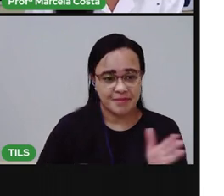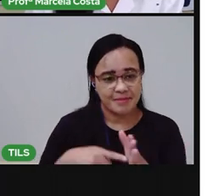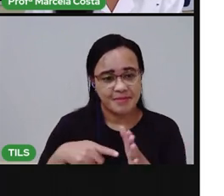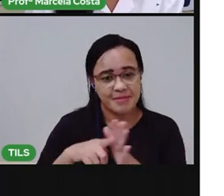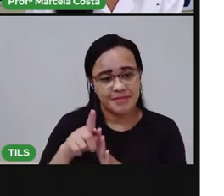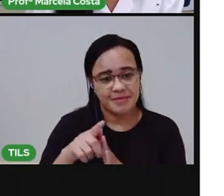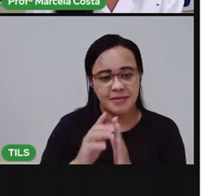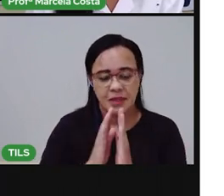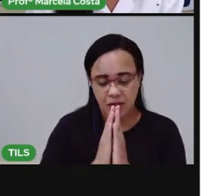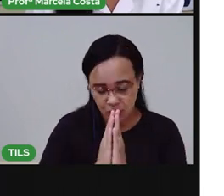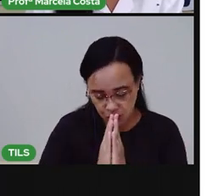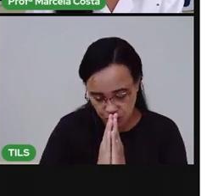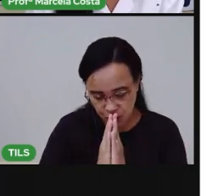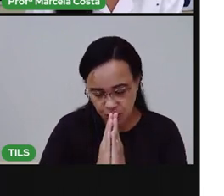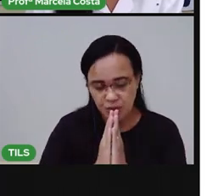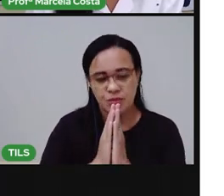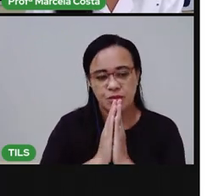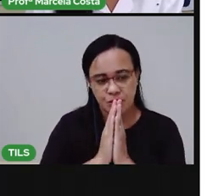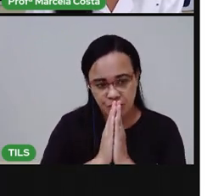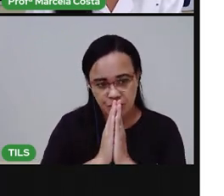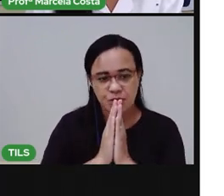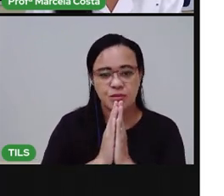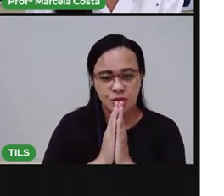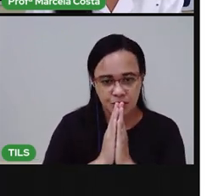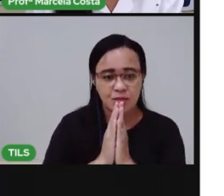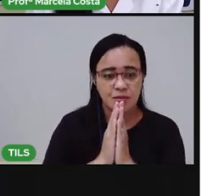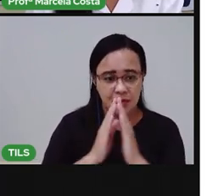Você vai rezar na igreja, não isso?